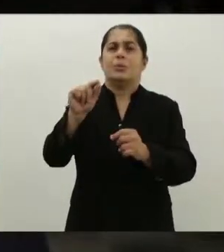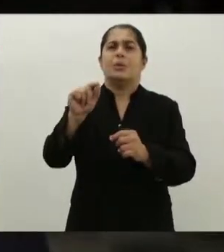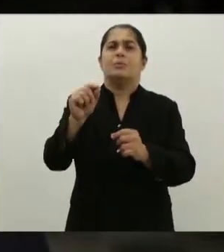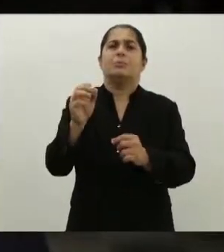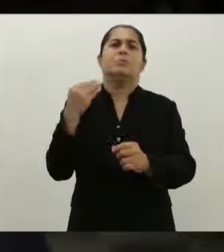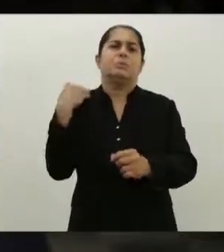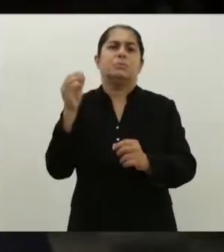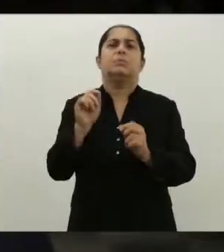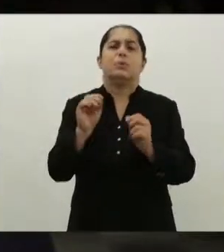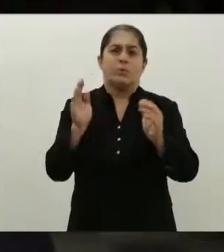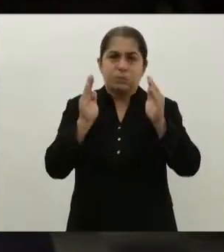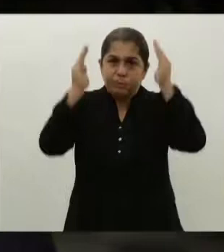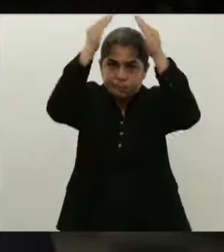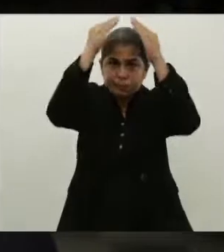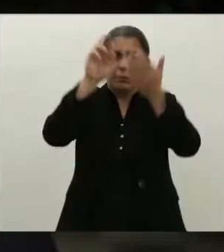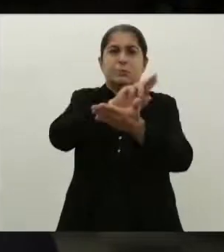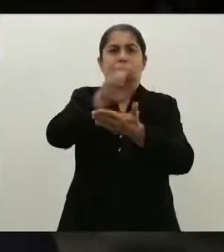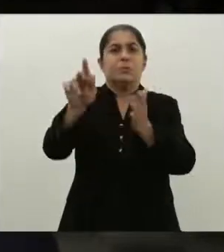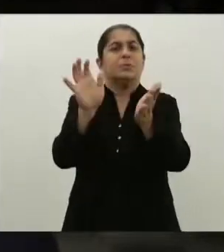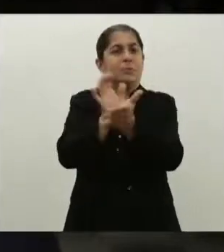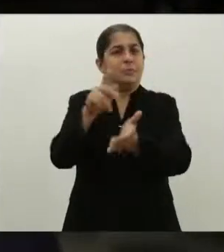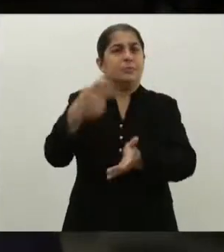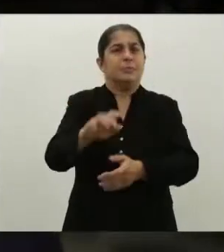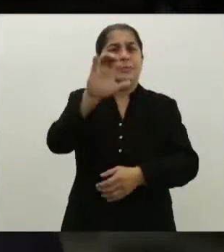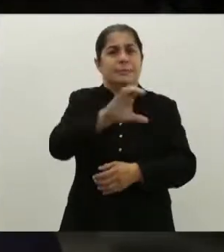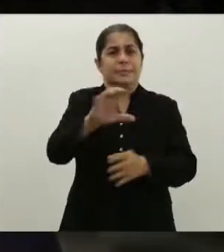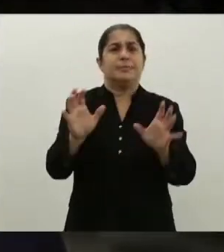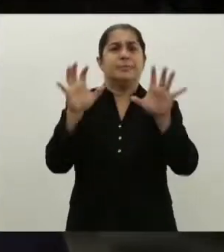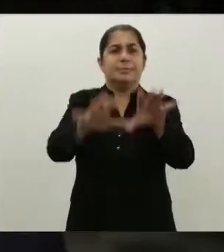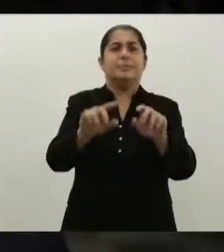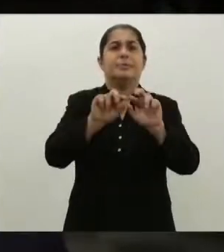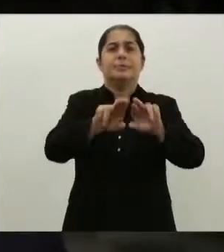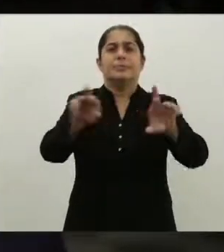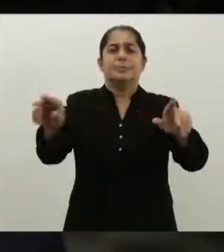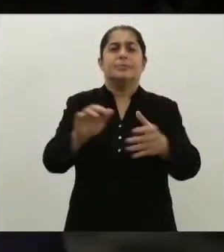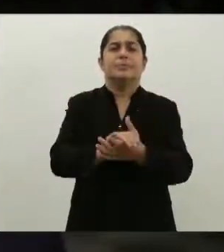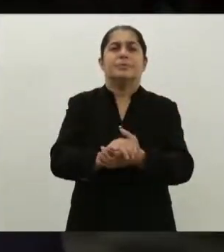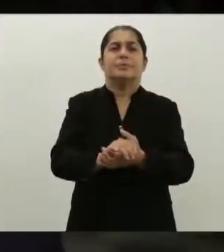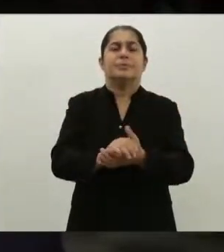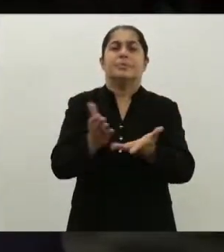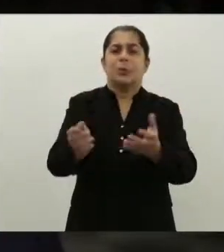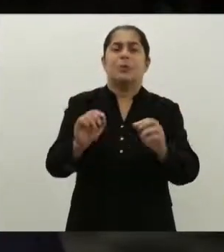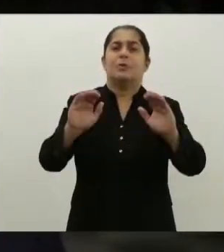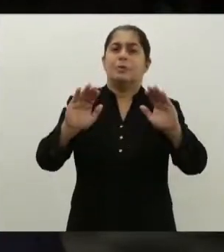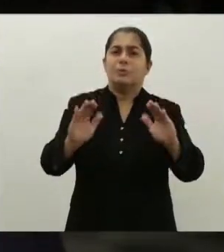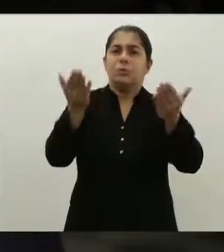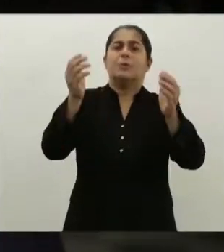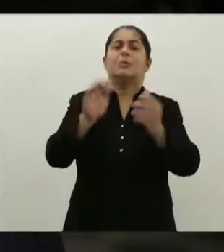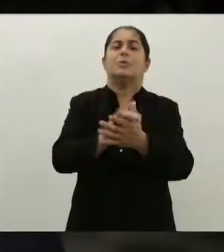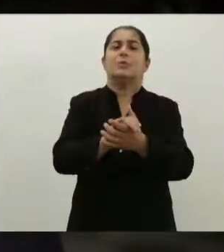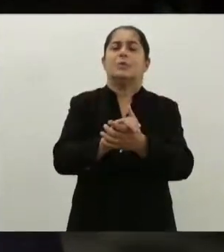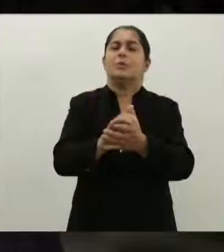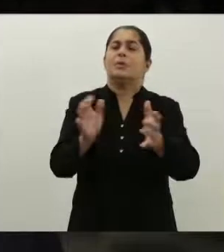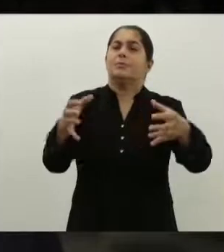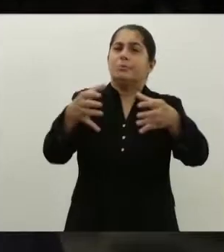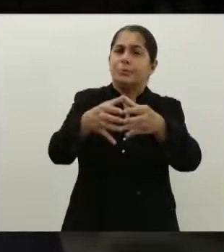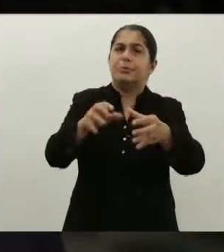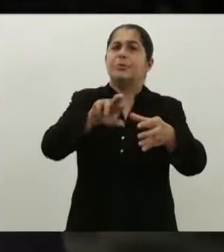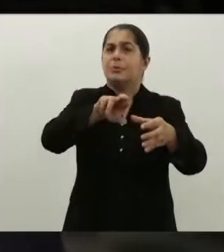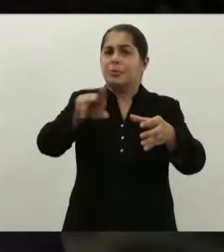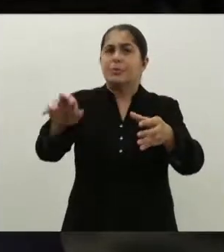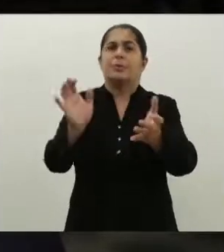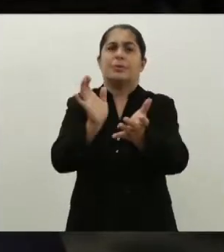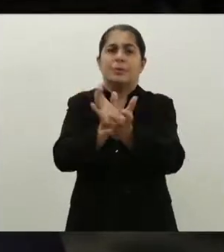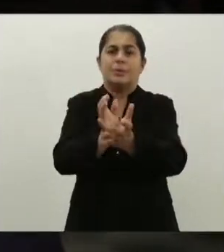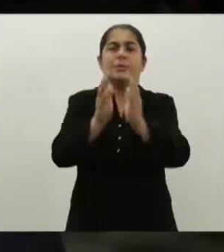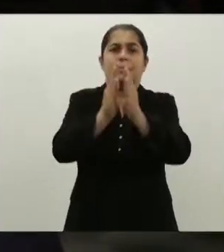abertura, com a presença do bispo e as autoridades instituídas. E há uma celebração eucarística, dentro